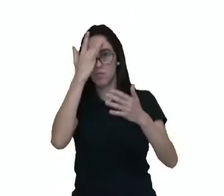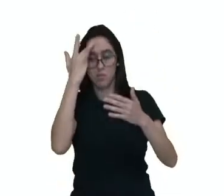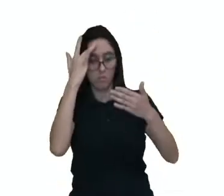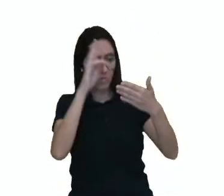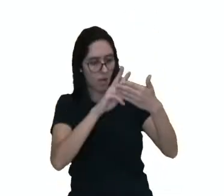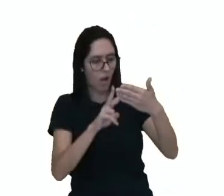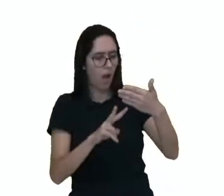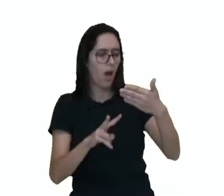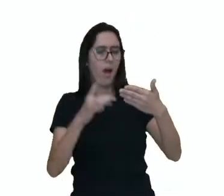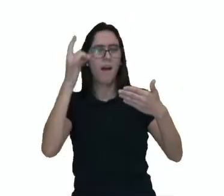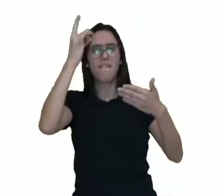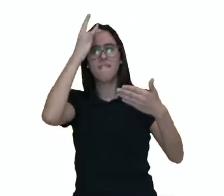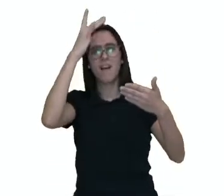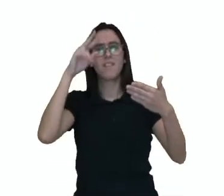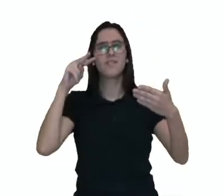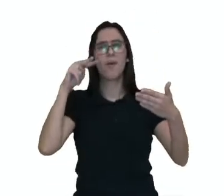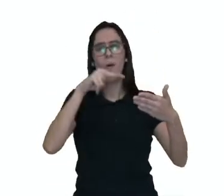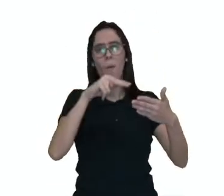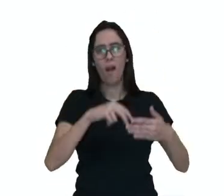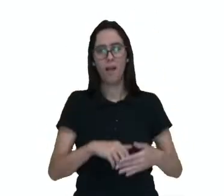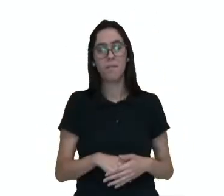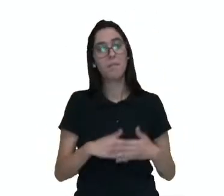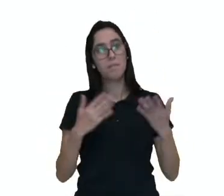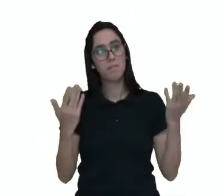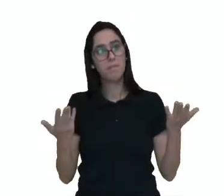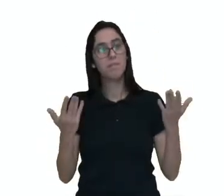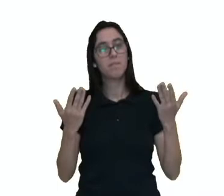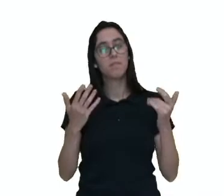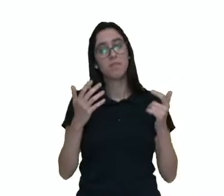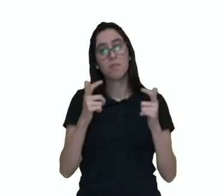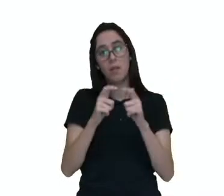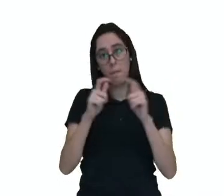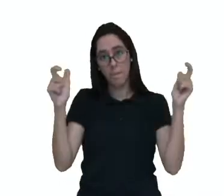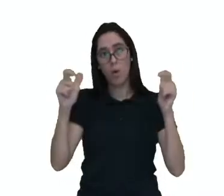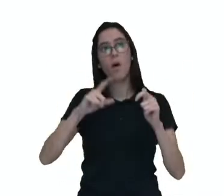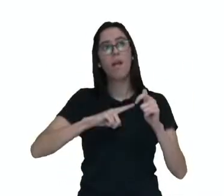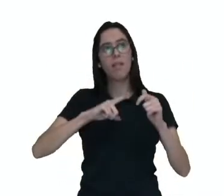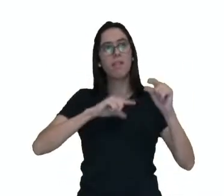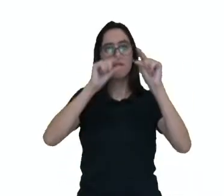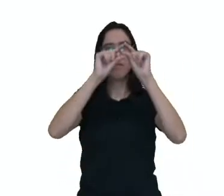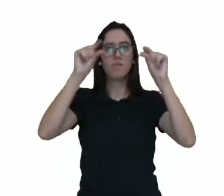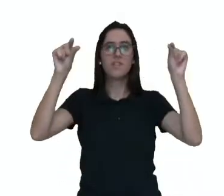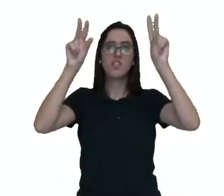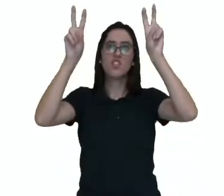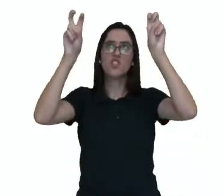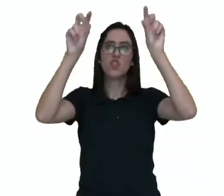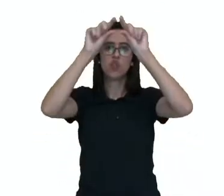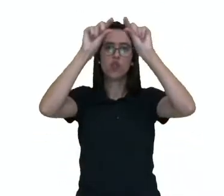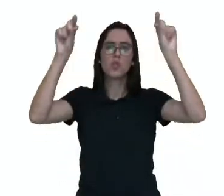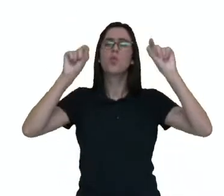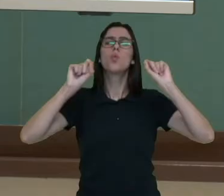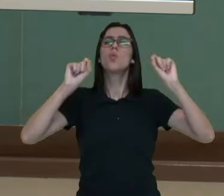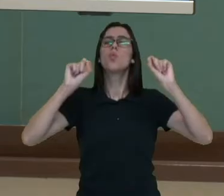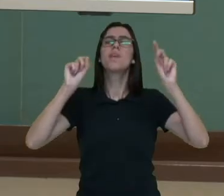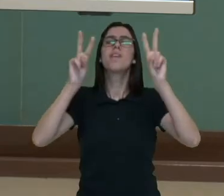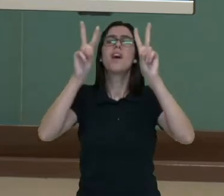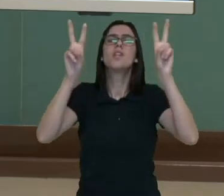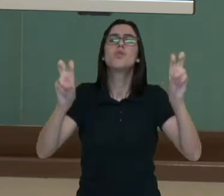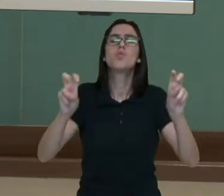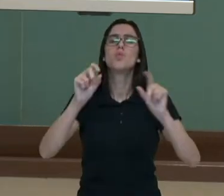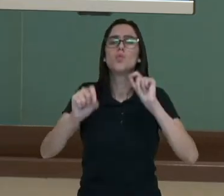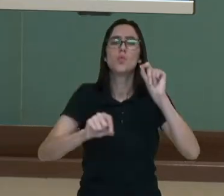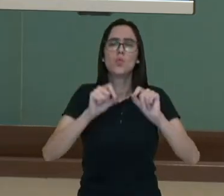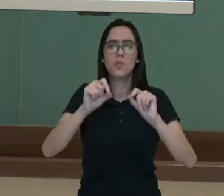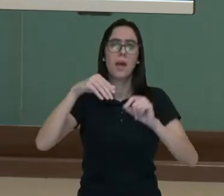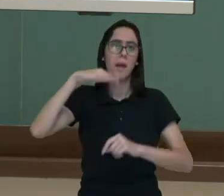visualizando. Então, ela, normalmente, ela possui um título, né, para a gente saber o que está acontecendo. Porque se não tivesse esse título aqui, ia ficar meio